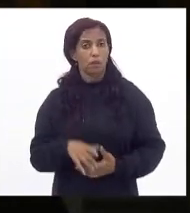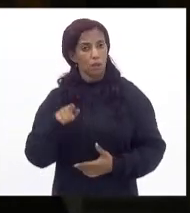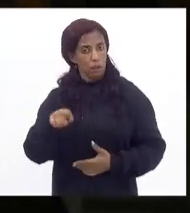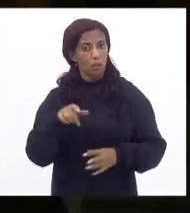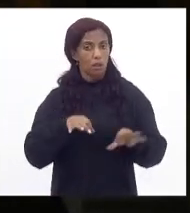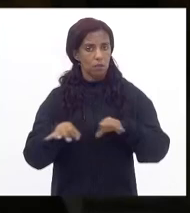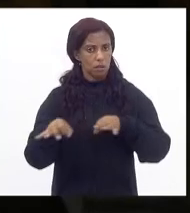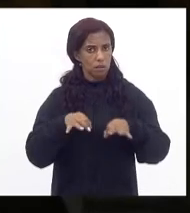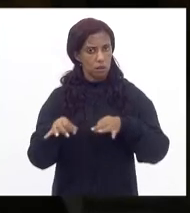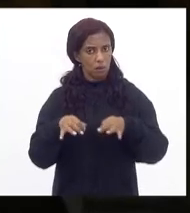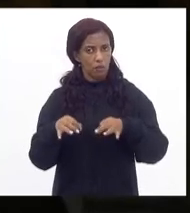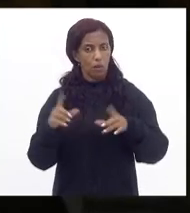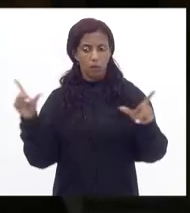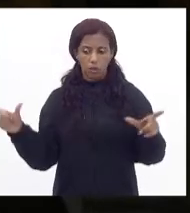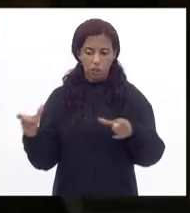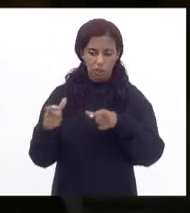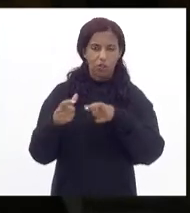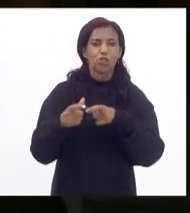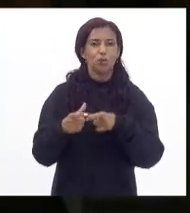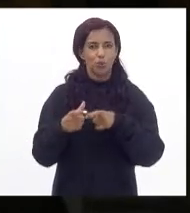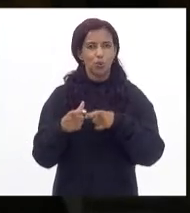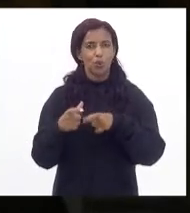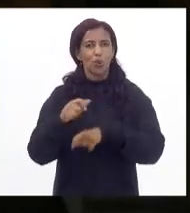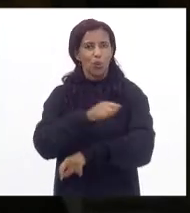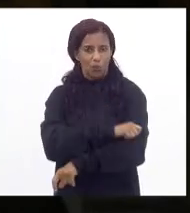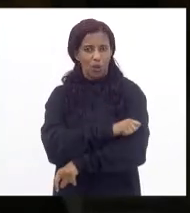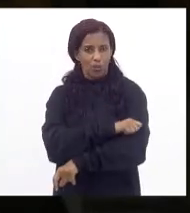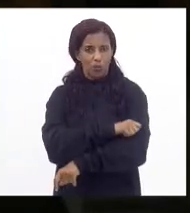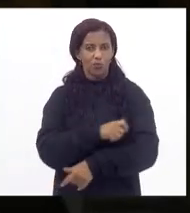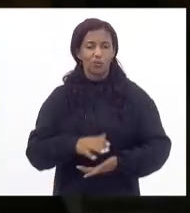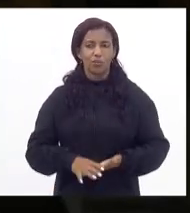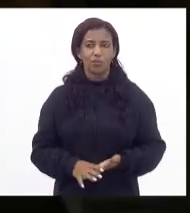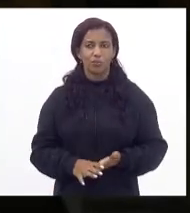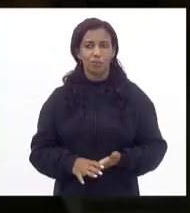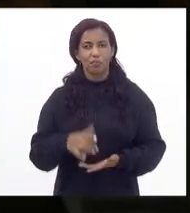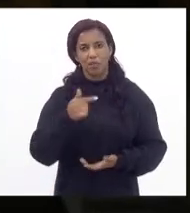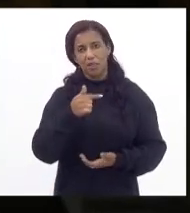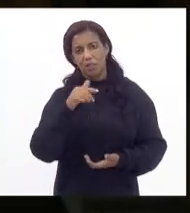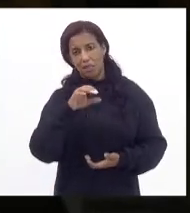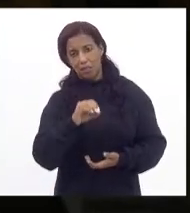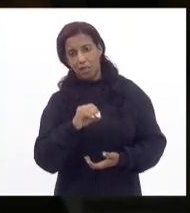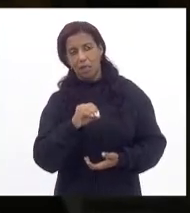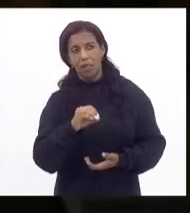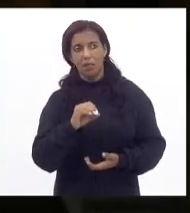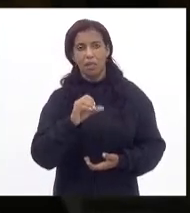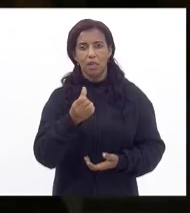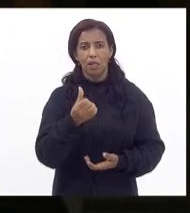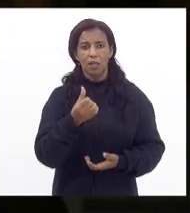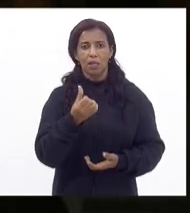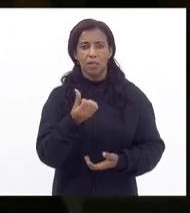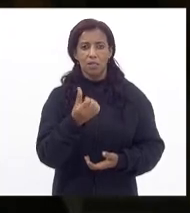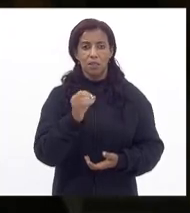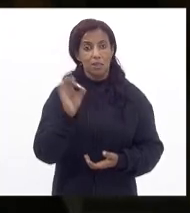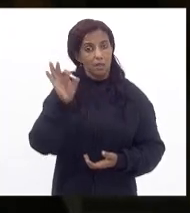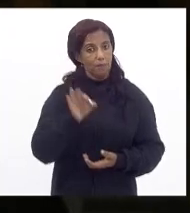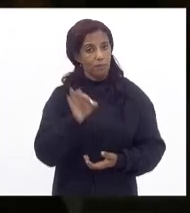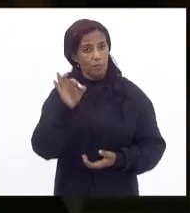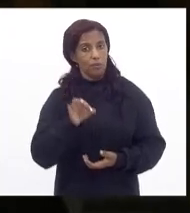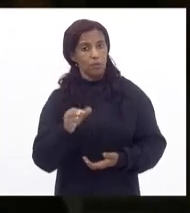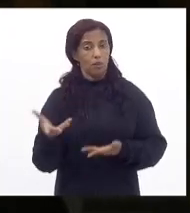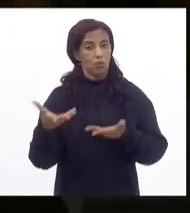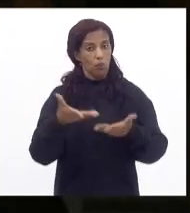forma ele reduz a modulação de cada sala de aula para 70 60% com isso